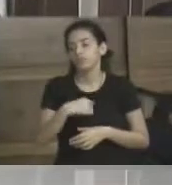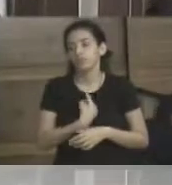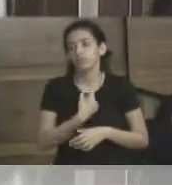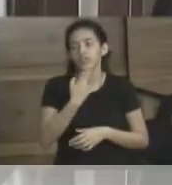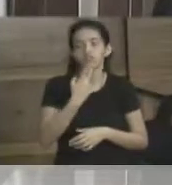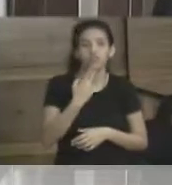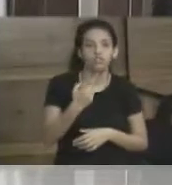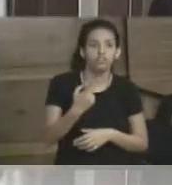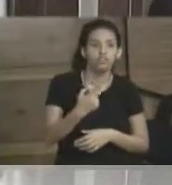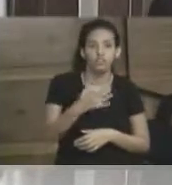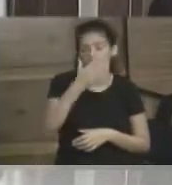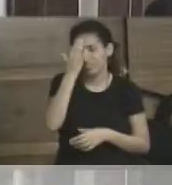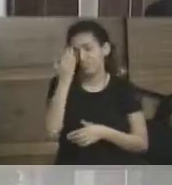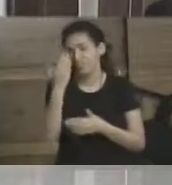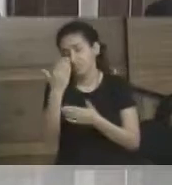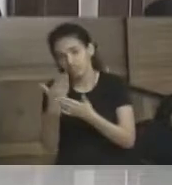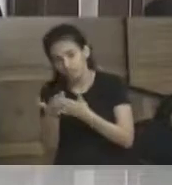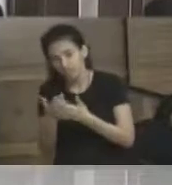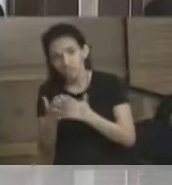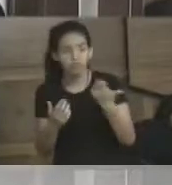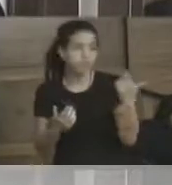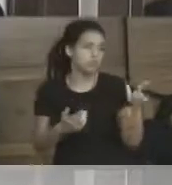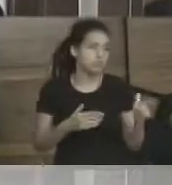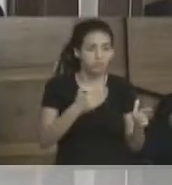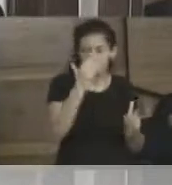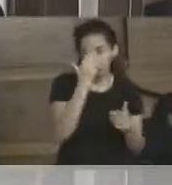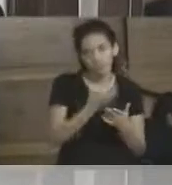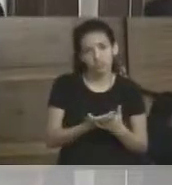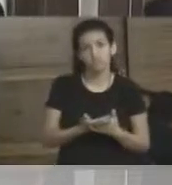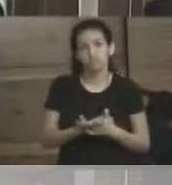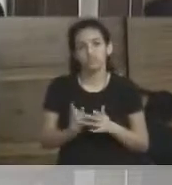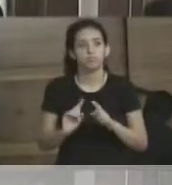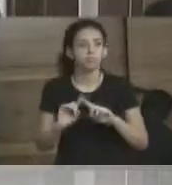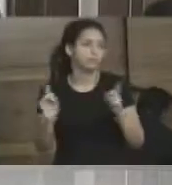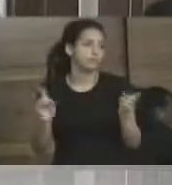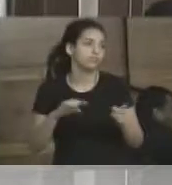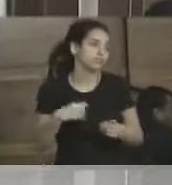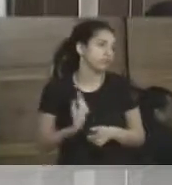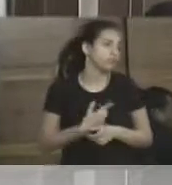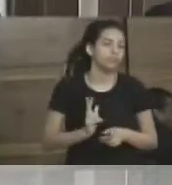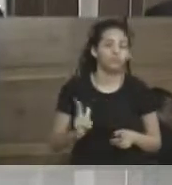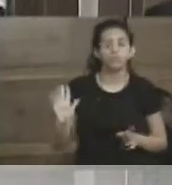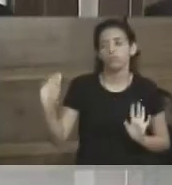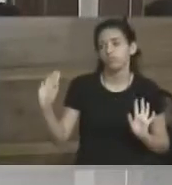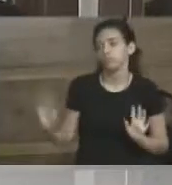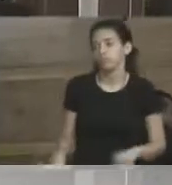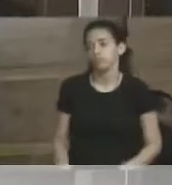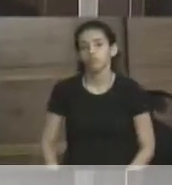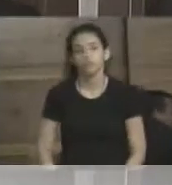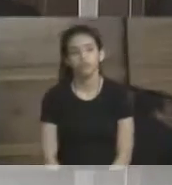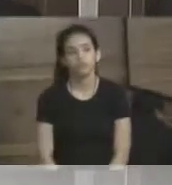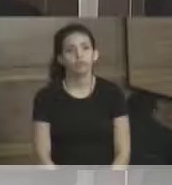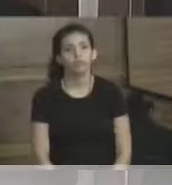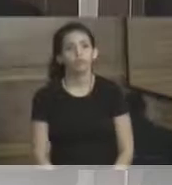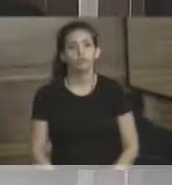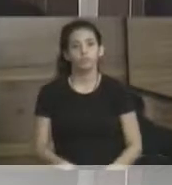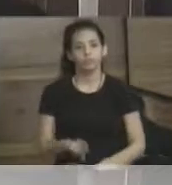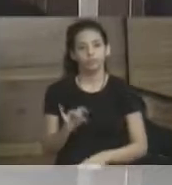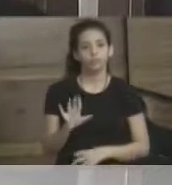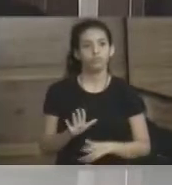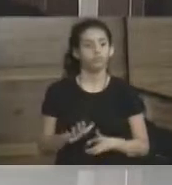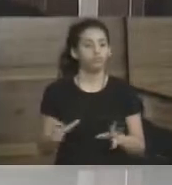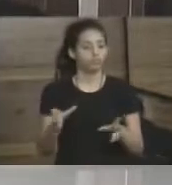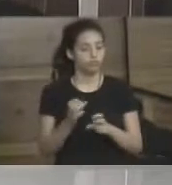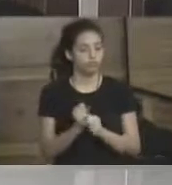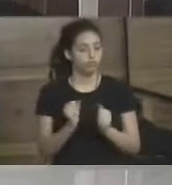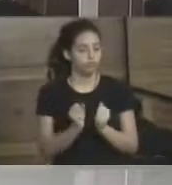pessoas, alguns acreditam, infelizmente, outros também não acreditam, mas a gente vai passando adiante. Mas só para fazer cor, mais